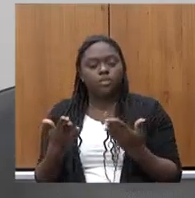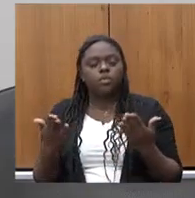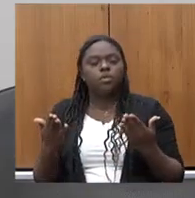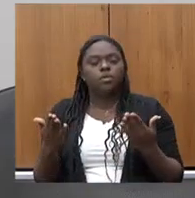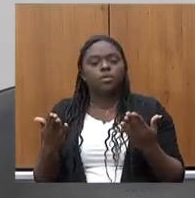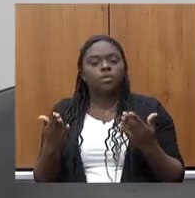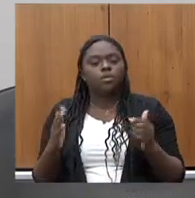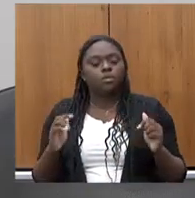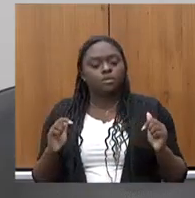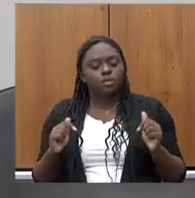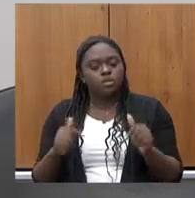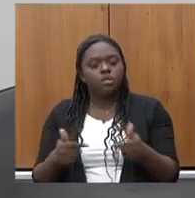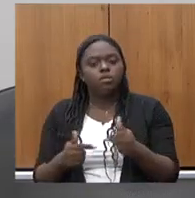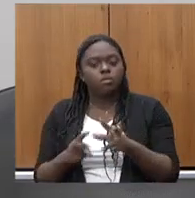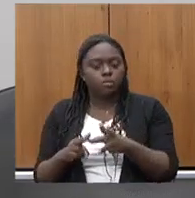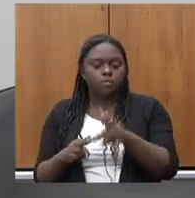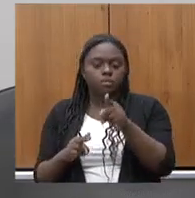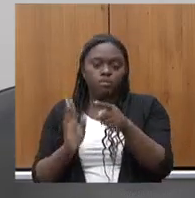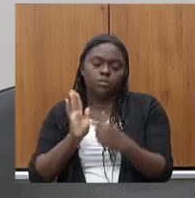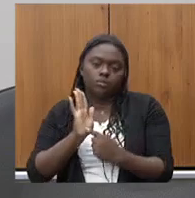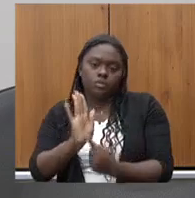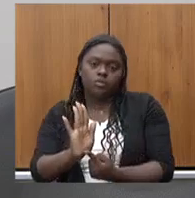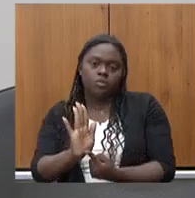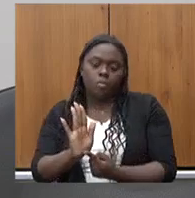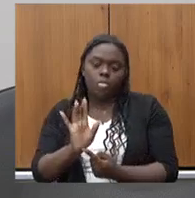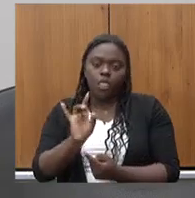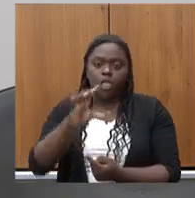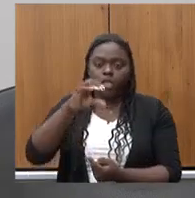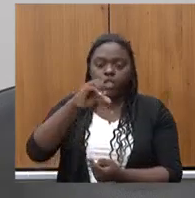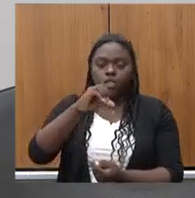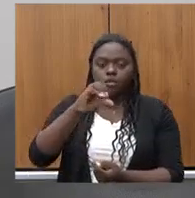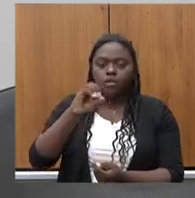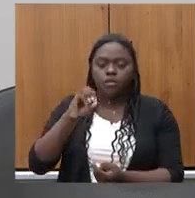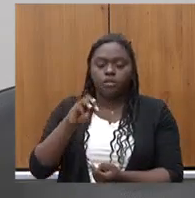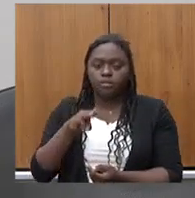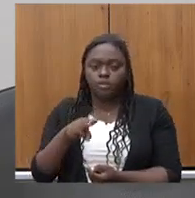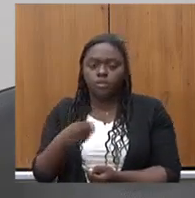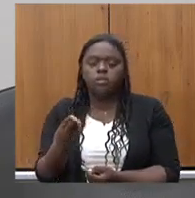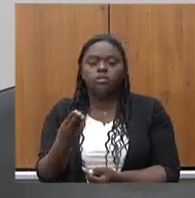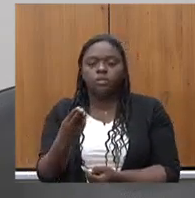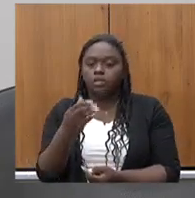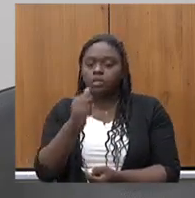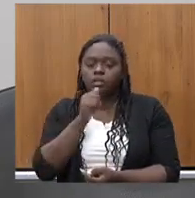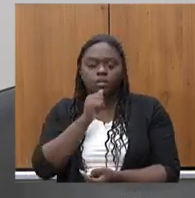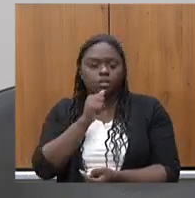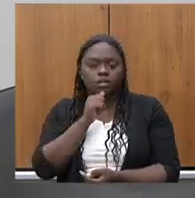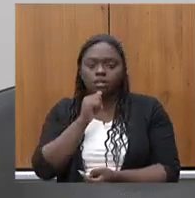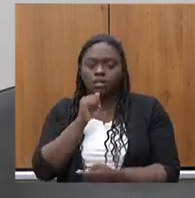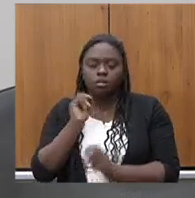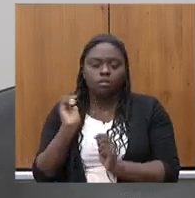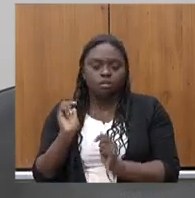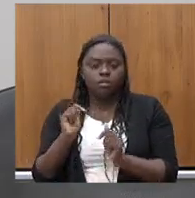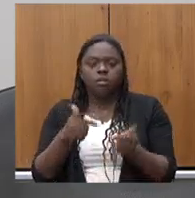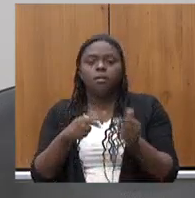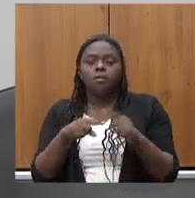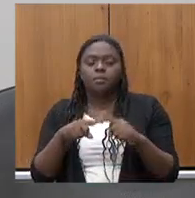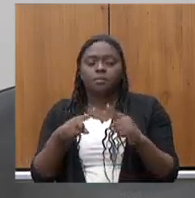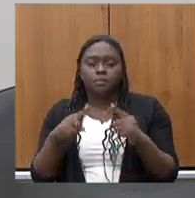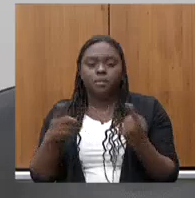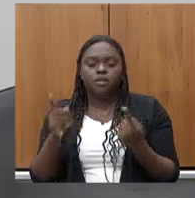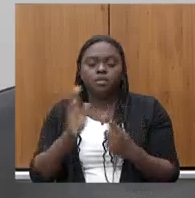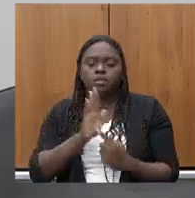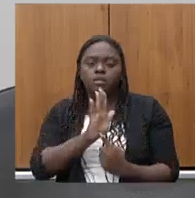como o senhor mesmo apresentou um pouco mais de 90 milhões ainda não foram executados mas a sua